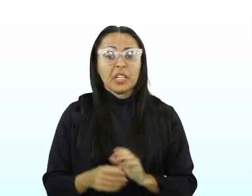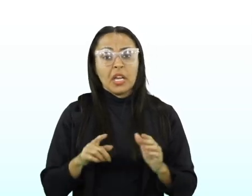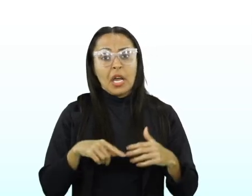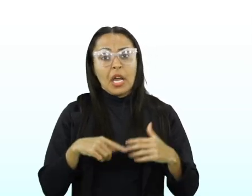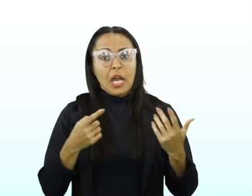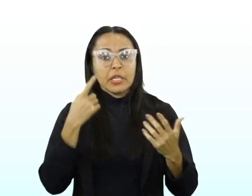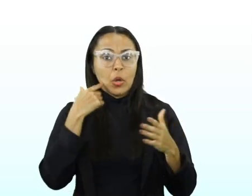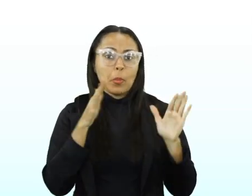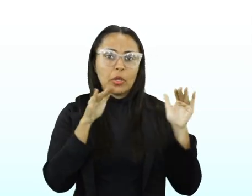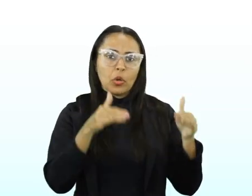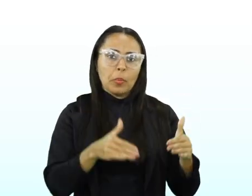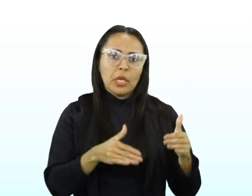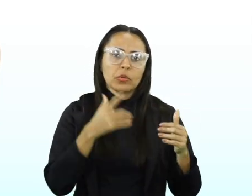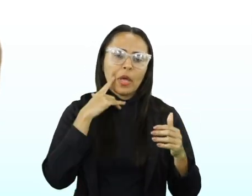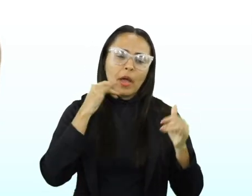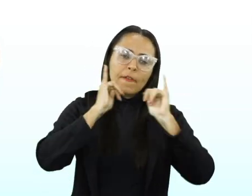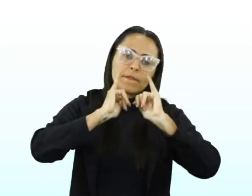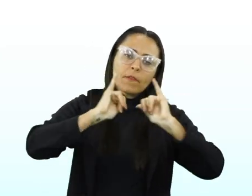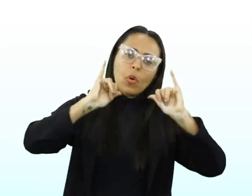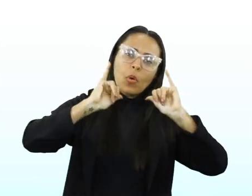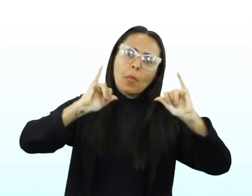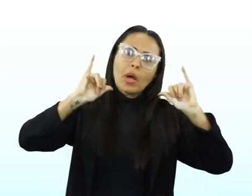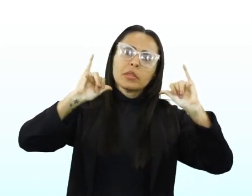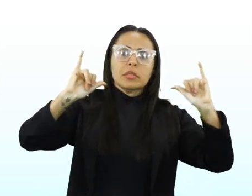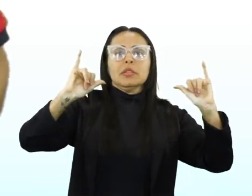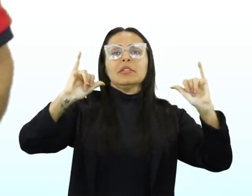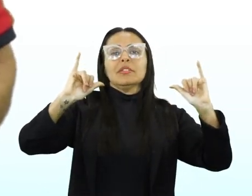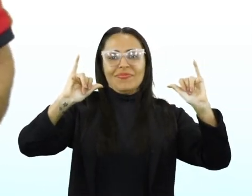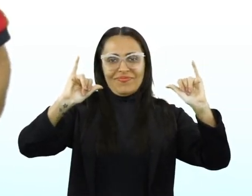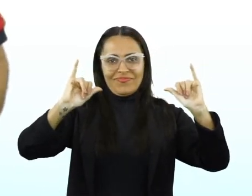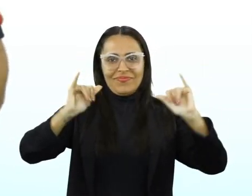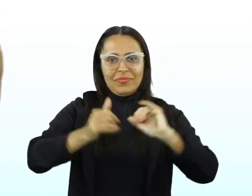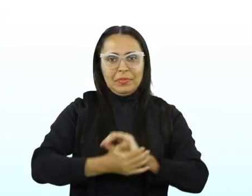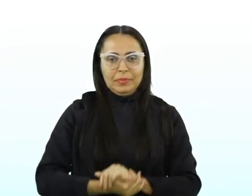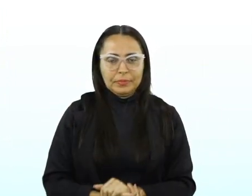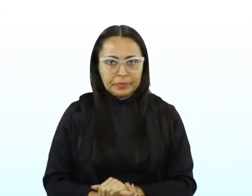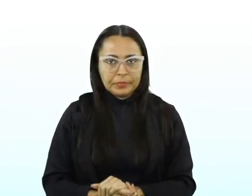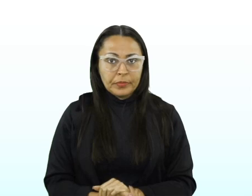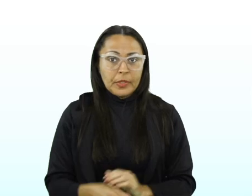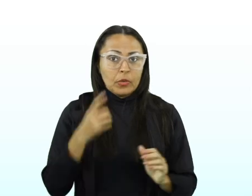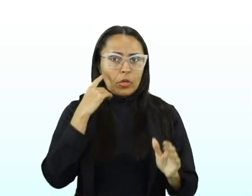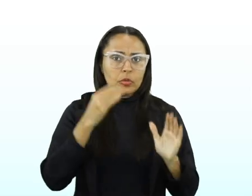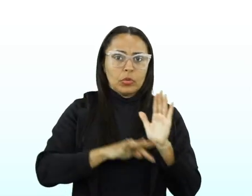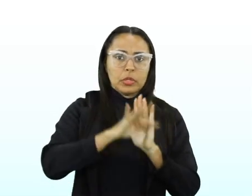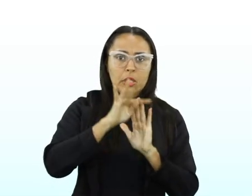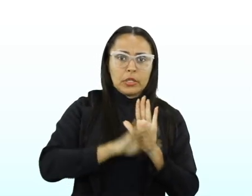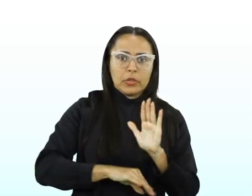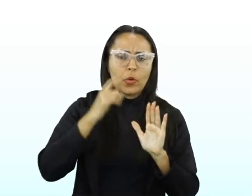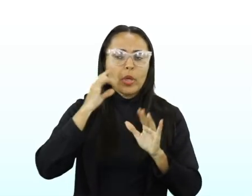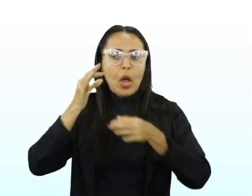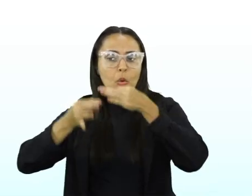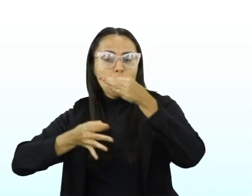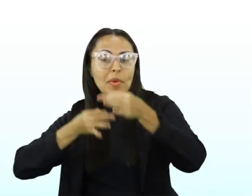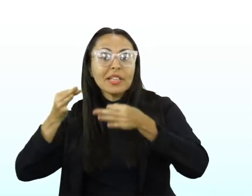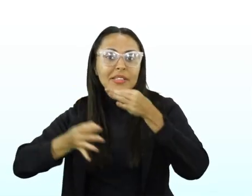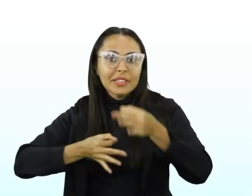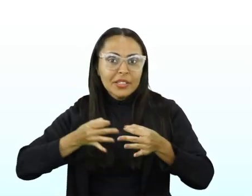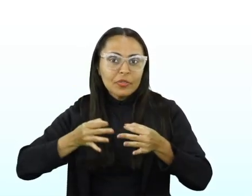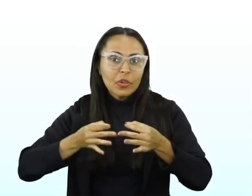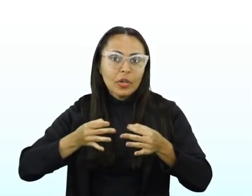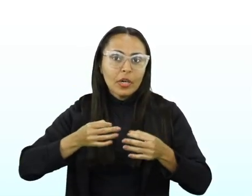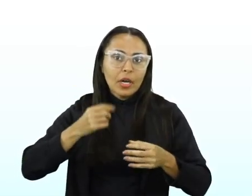aí é o predomínio da informação. É um texto informativo. Quando o texto for dissertativo, argumentativo,